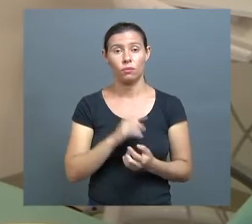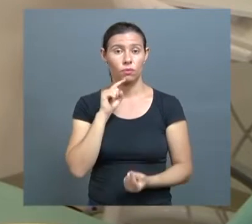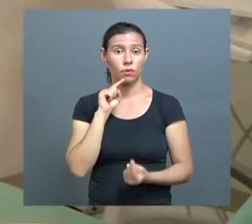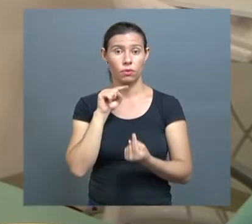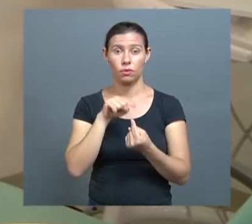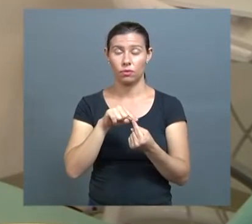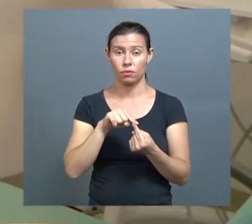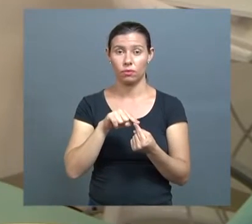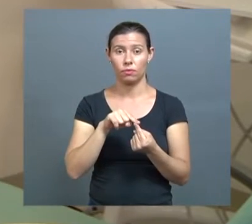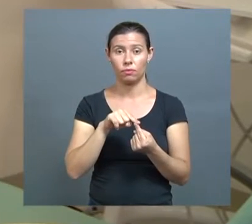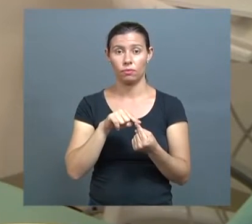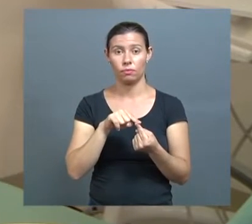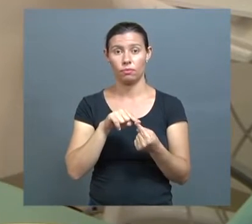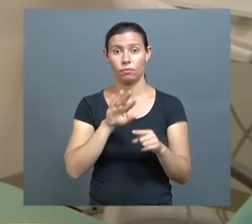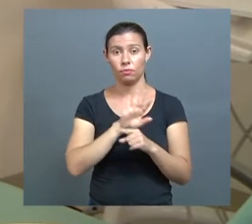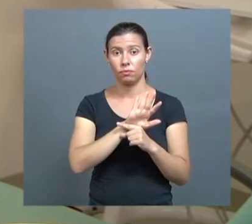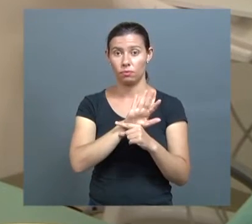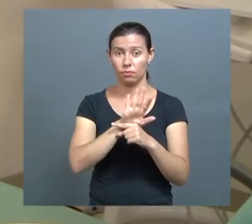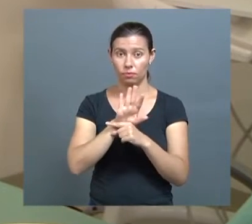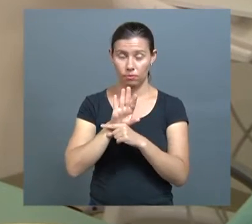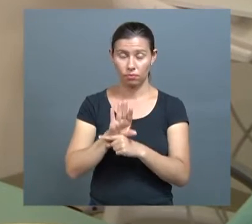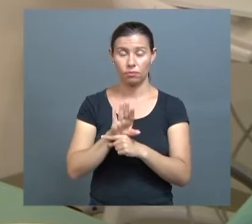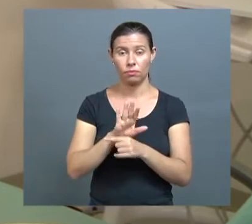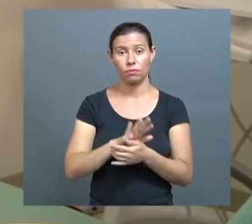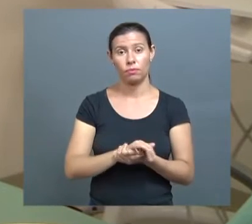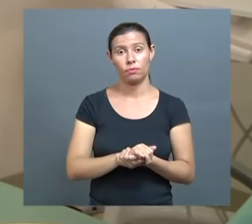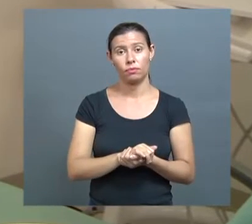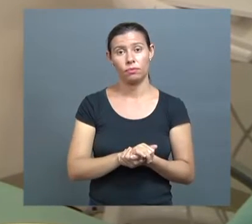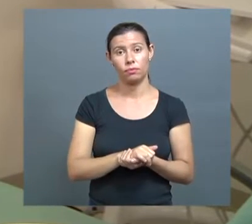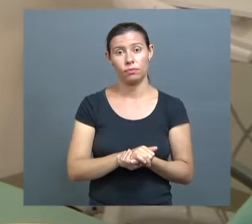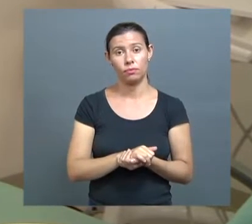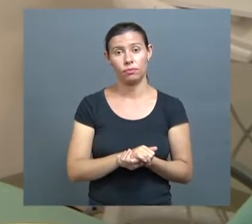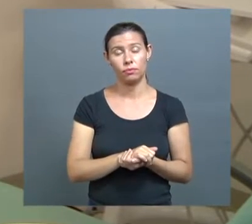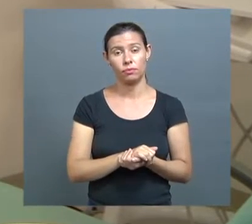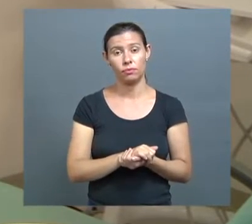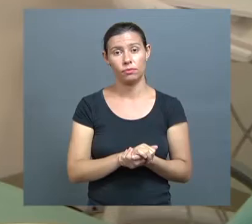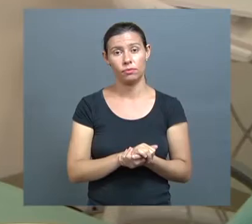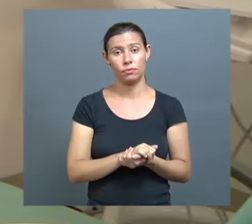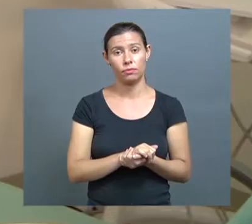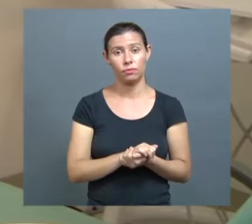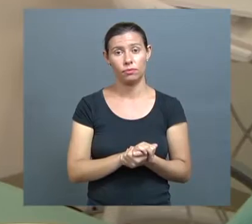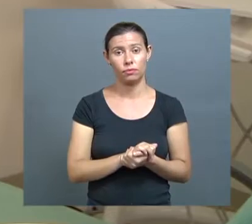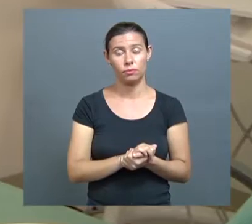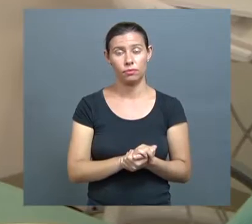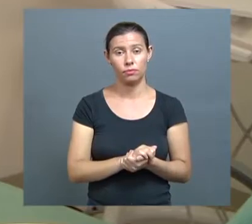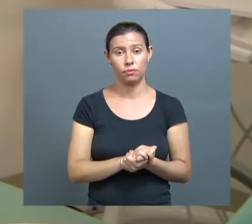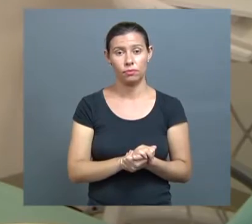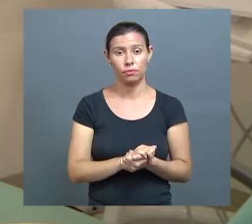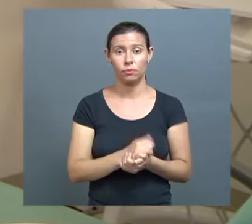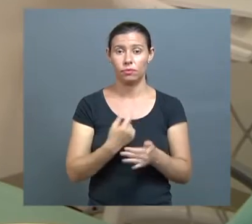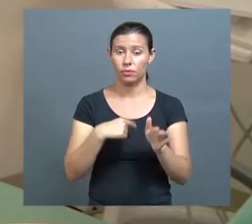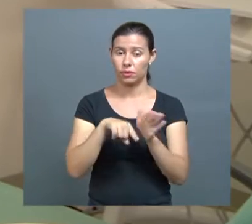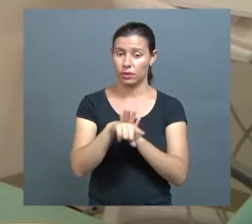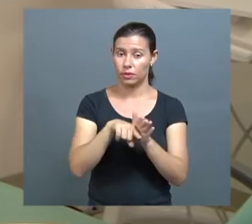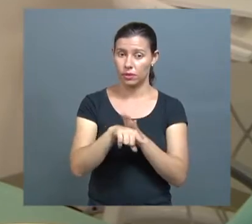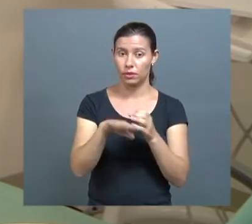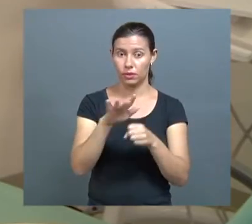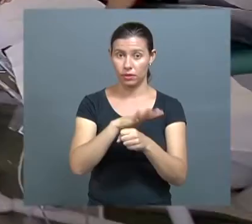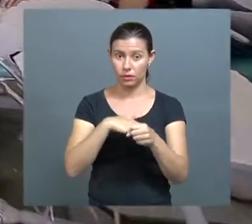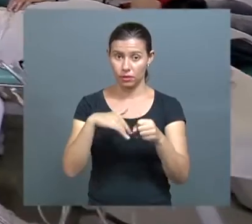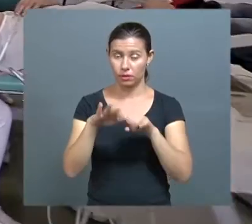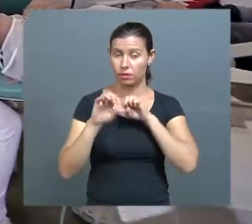apoiar das condições para que as atividades fins da universidade, ensino, pesquisa e extensão, elas sejam